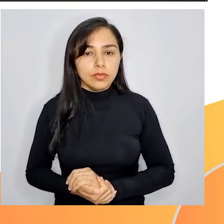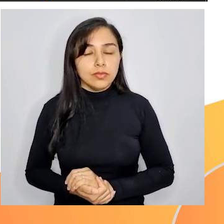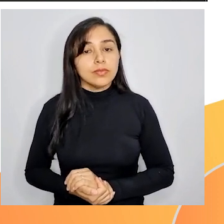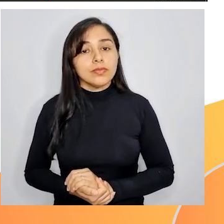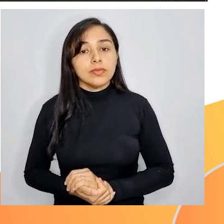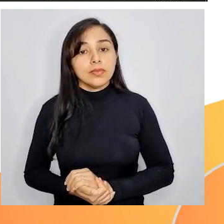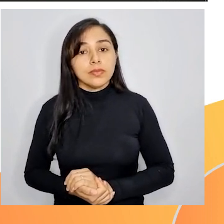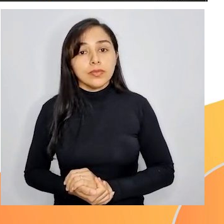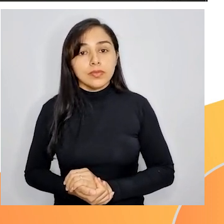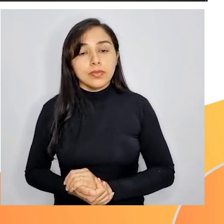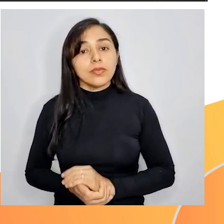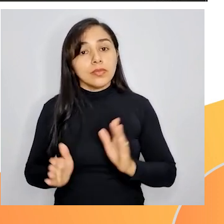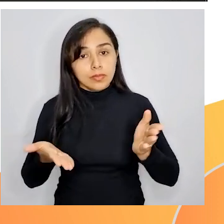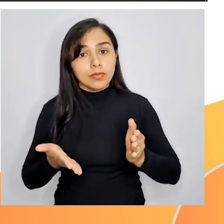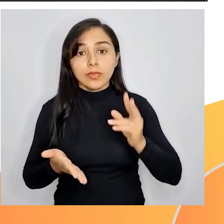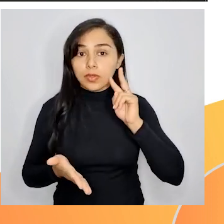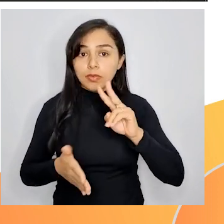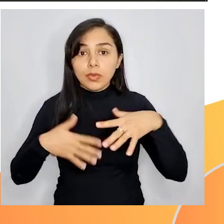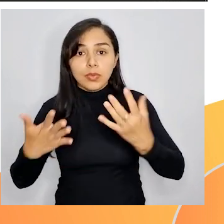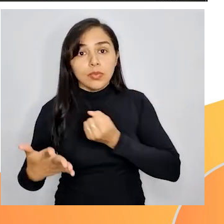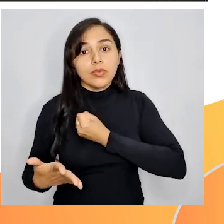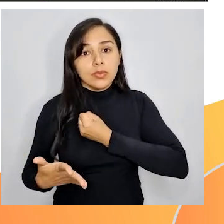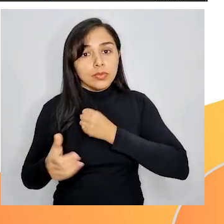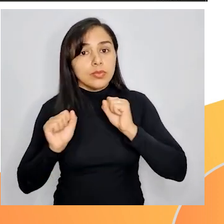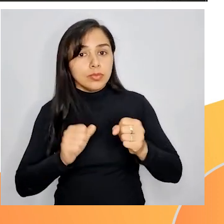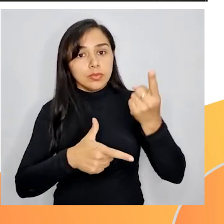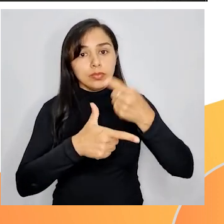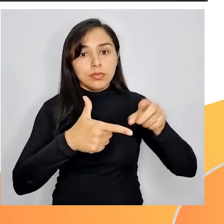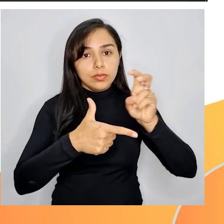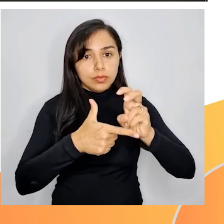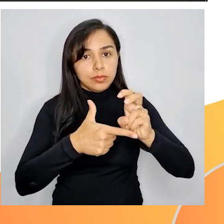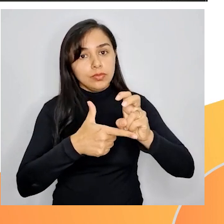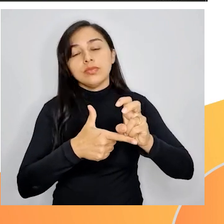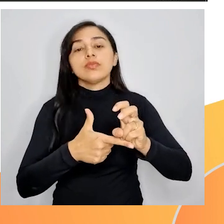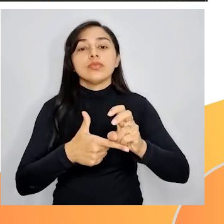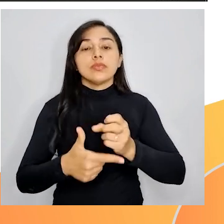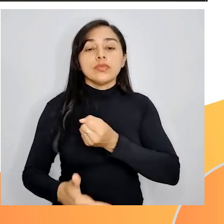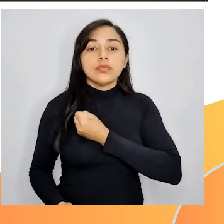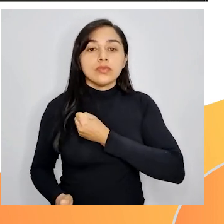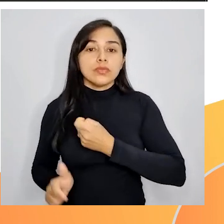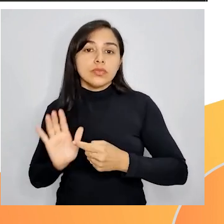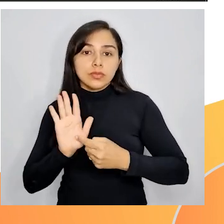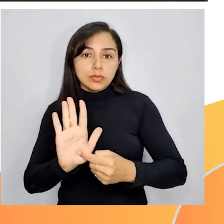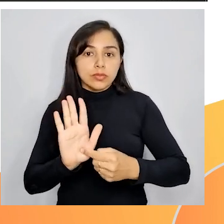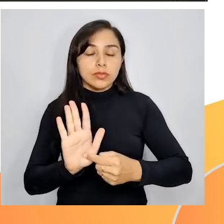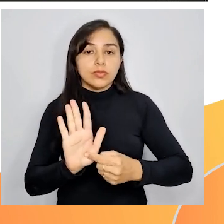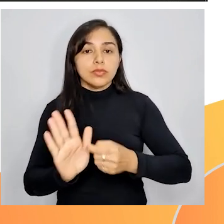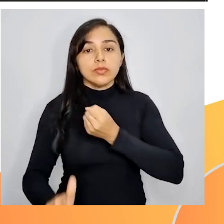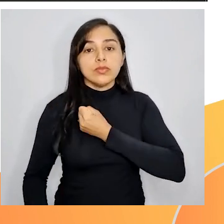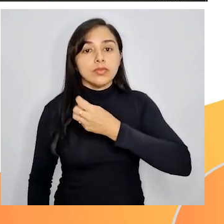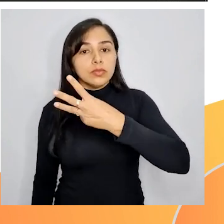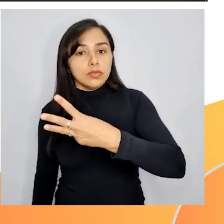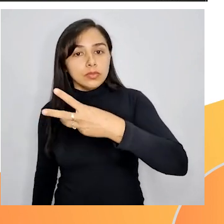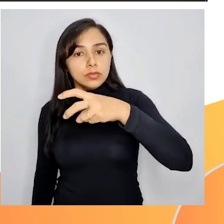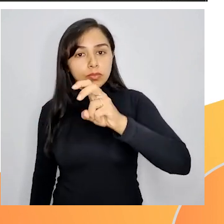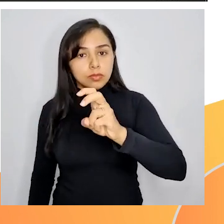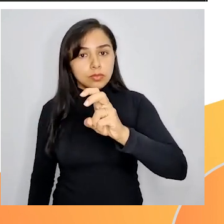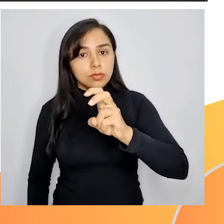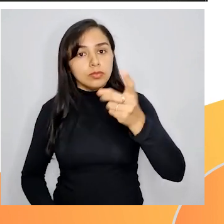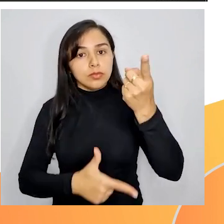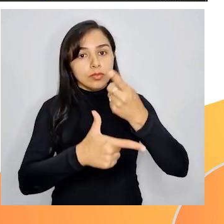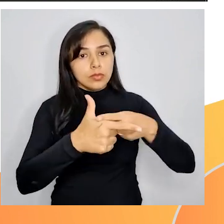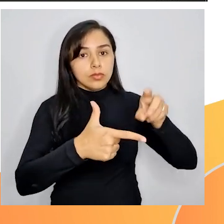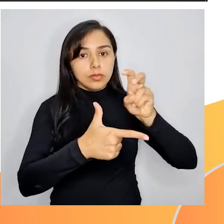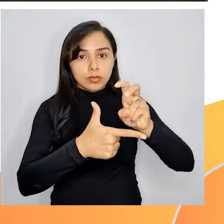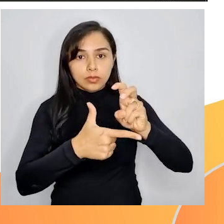Vamos verificar quais números são divisíveis por 5. O primeiro número apresentado é o número 35. Então, mais uma